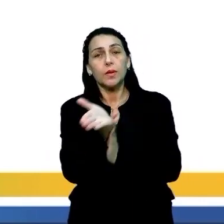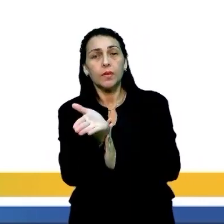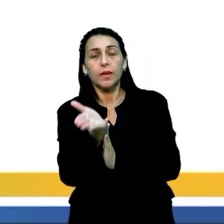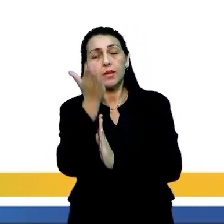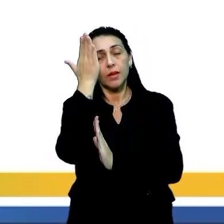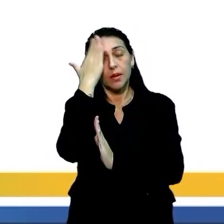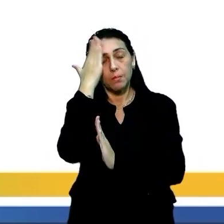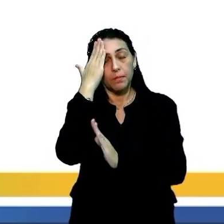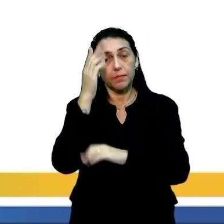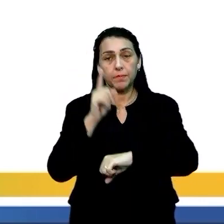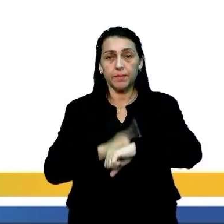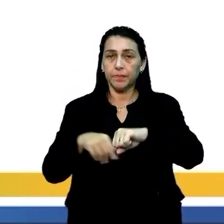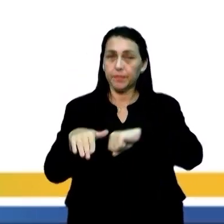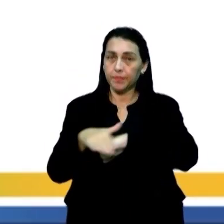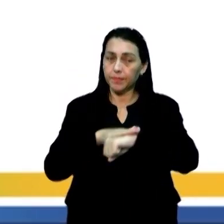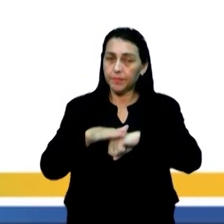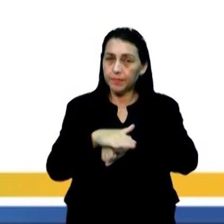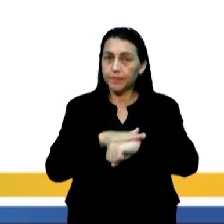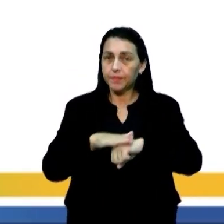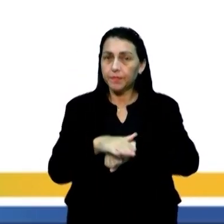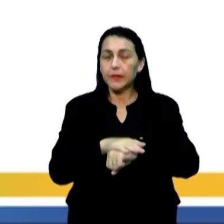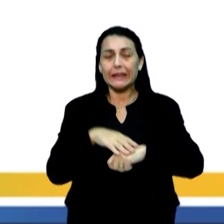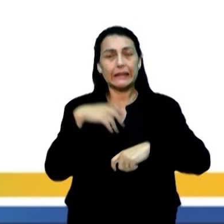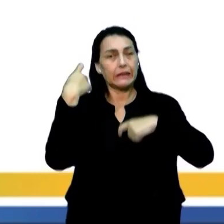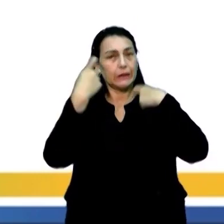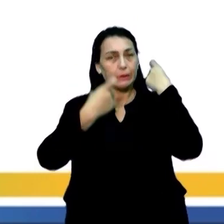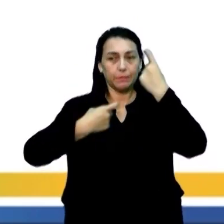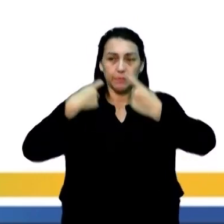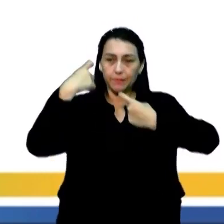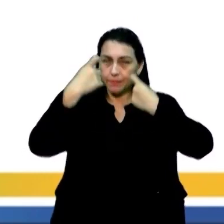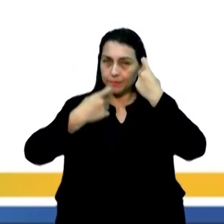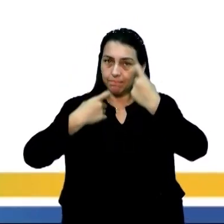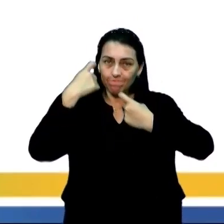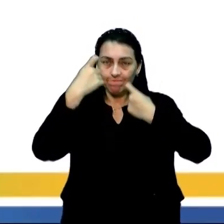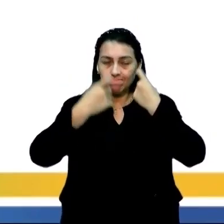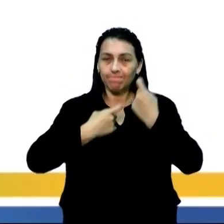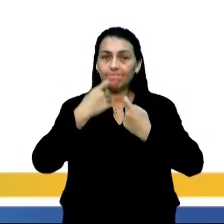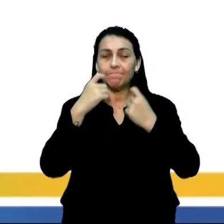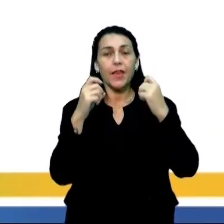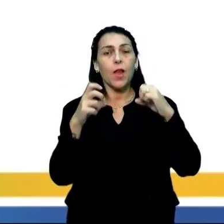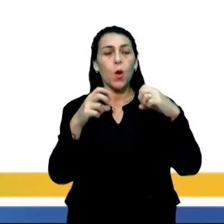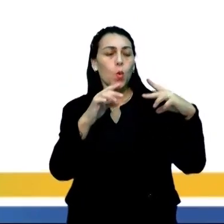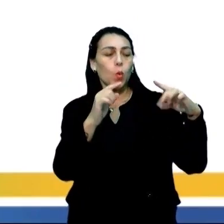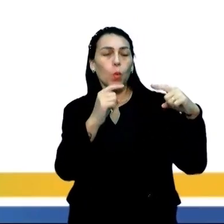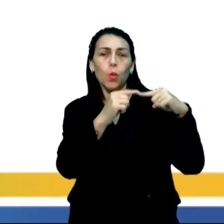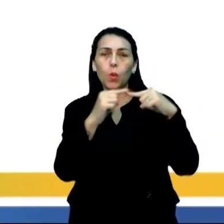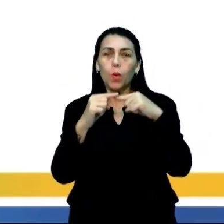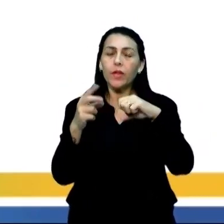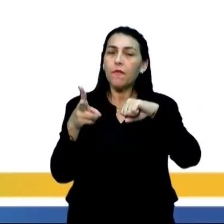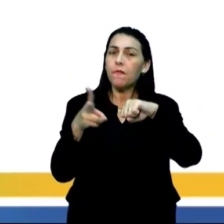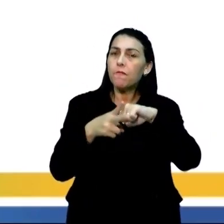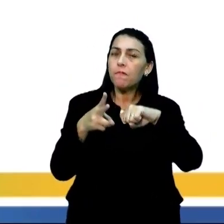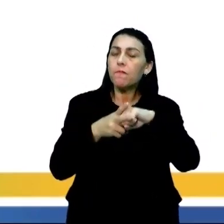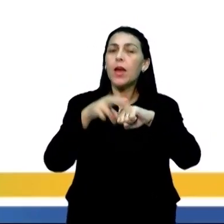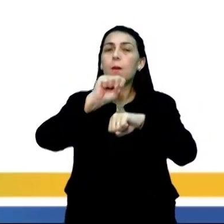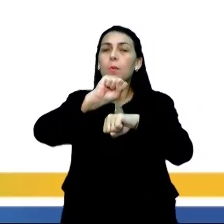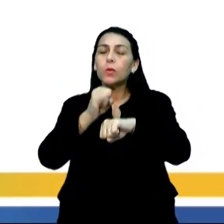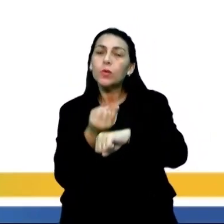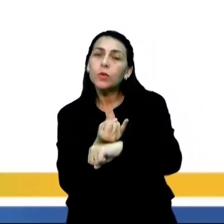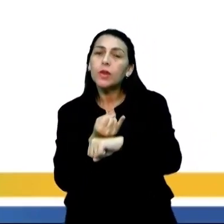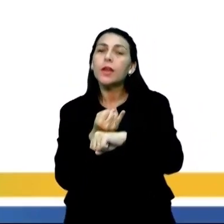estamos conversando com alguém, nós não nos preocupamos em estar concordando o verbo com o sujeito e o